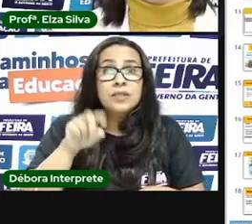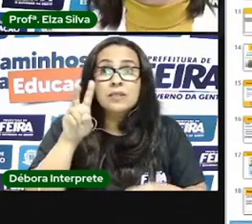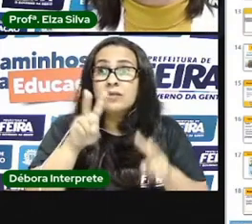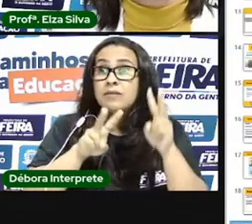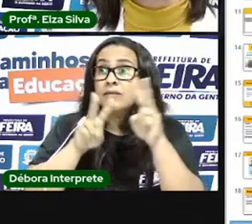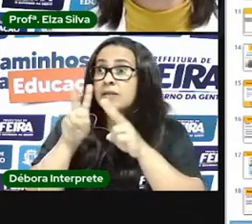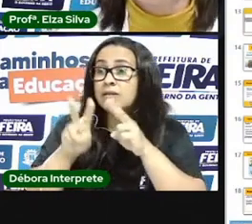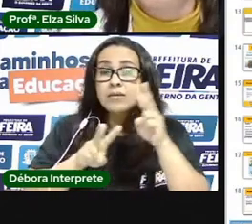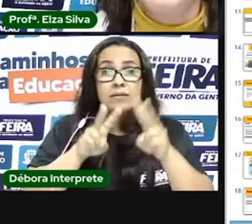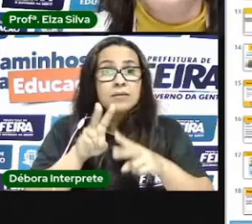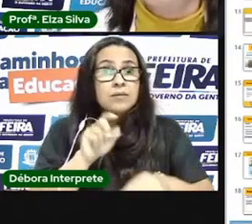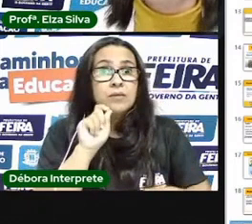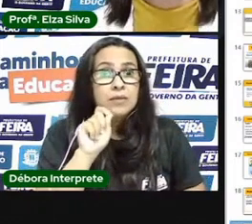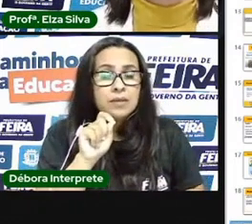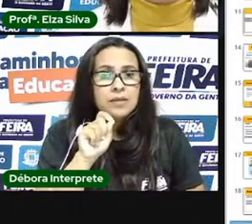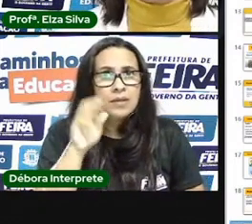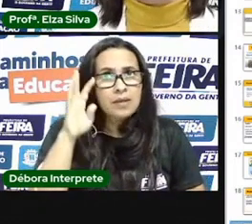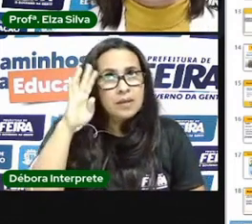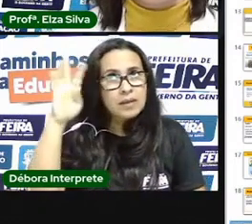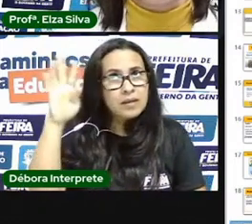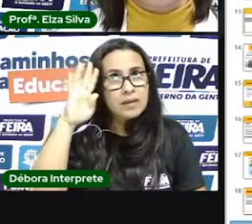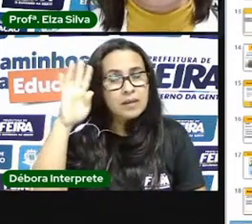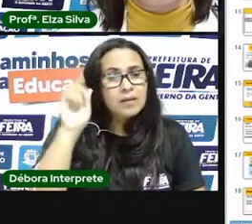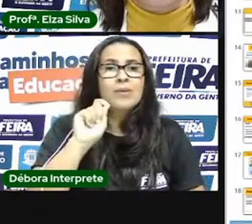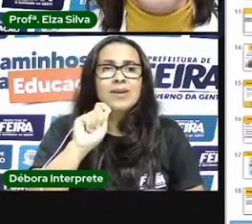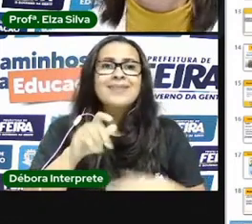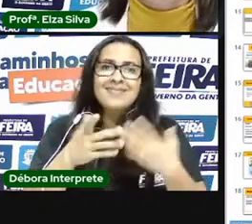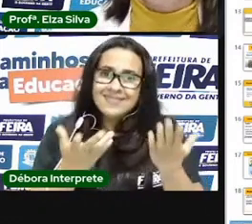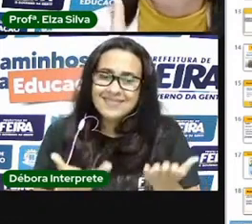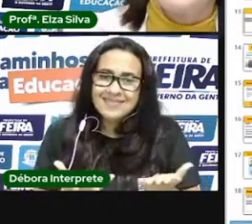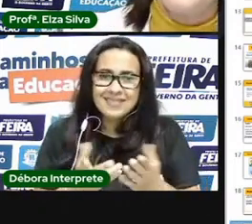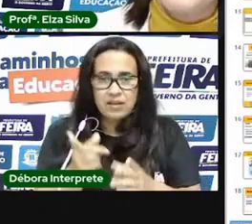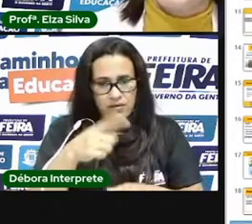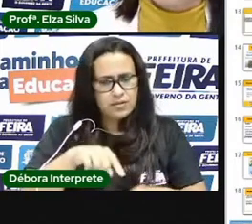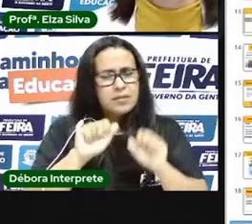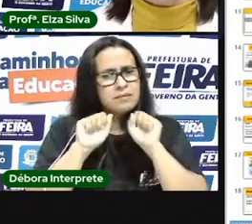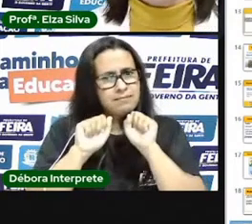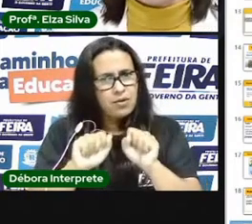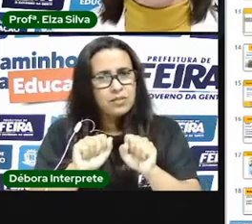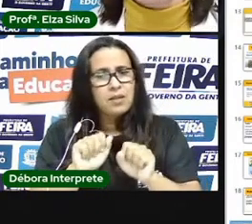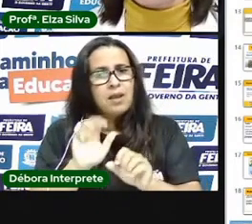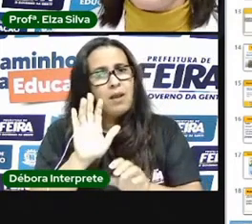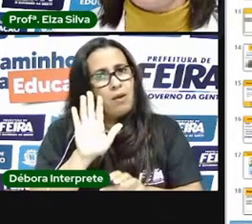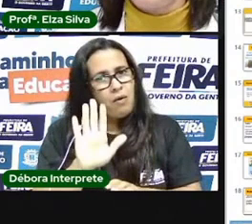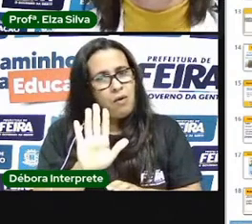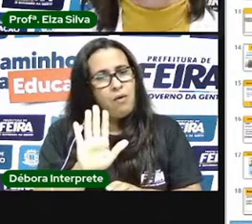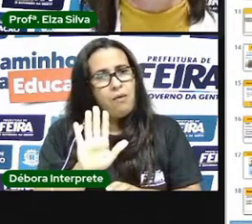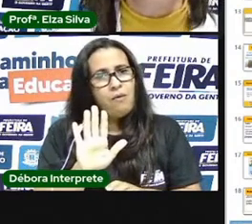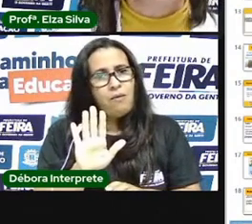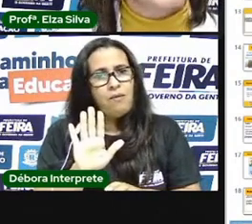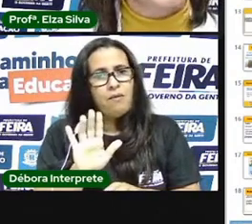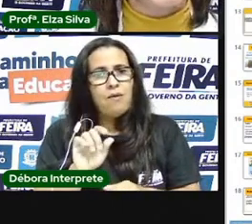imaginação de vocês da maneira como vocês são capazes não vale fazer desenho de palitinho tá certo